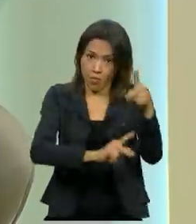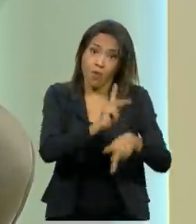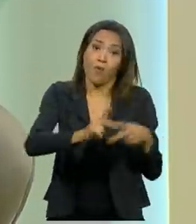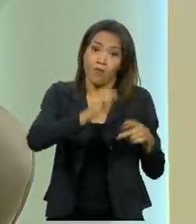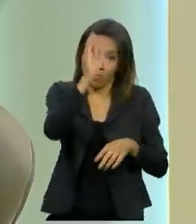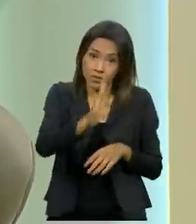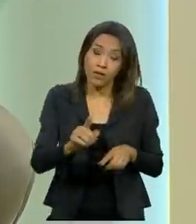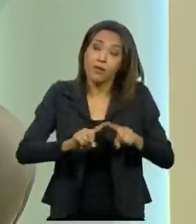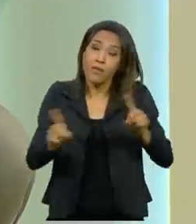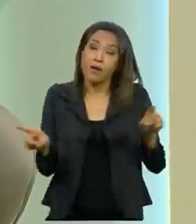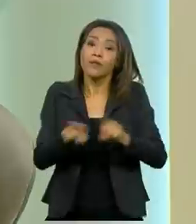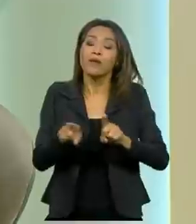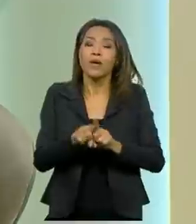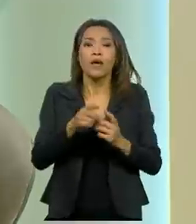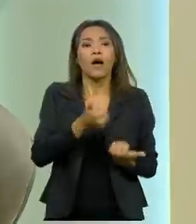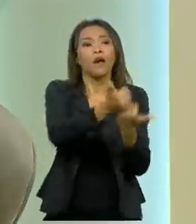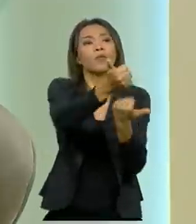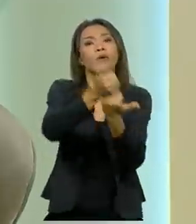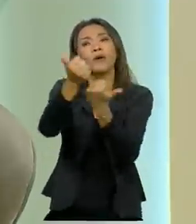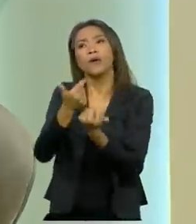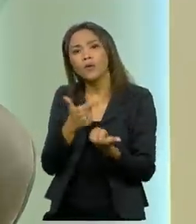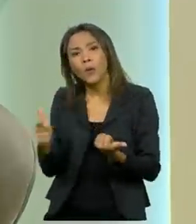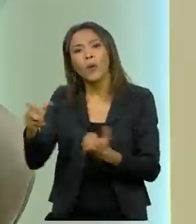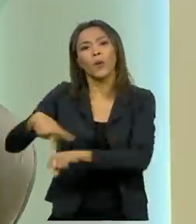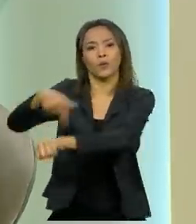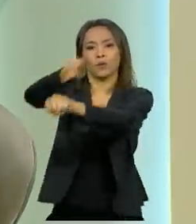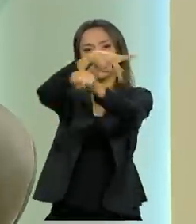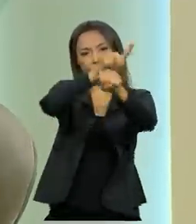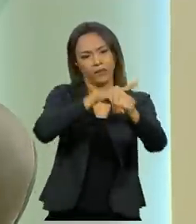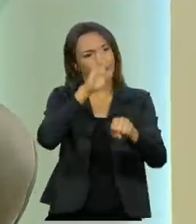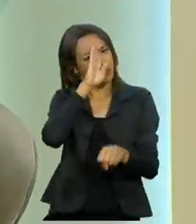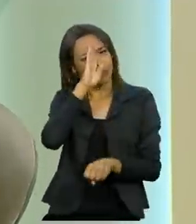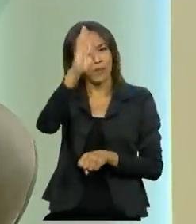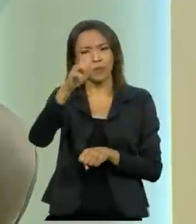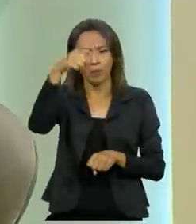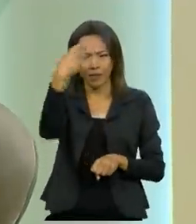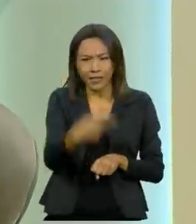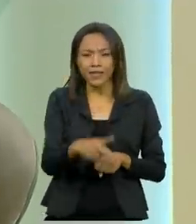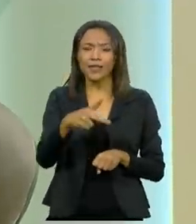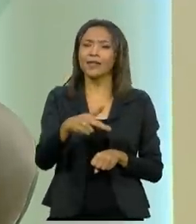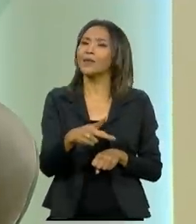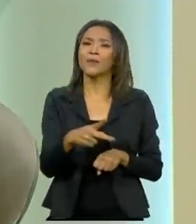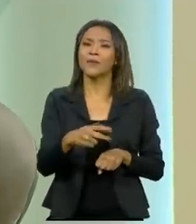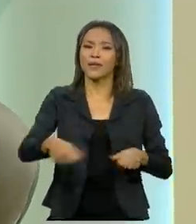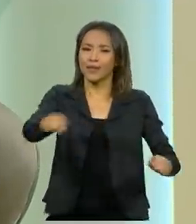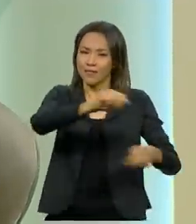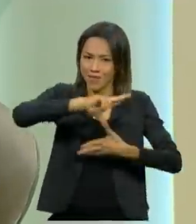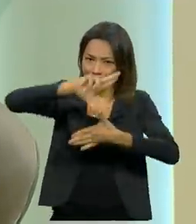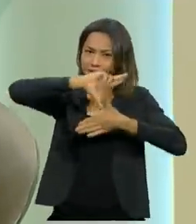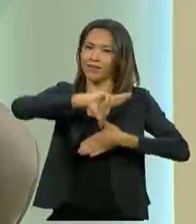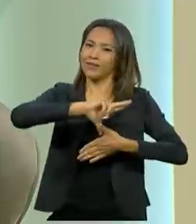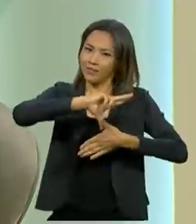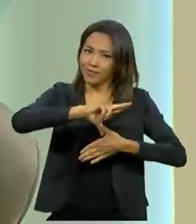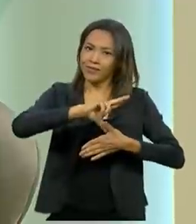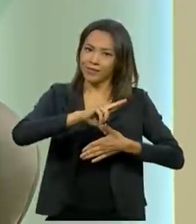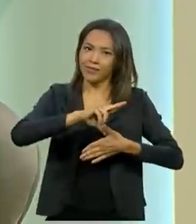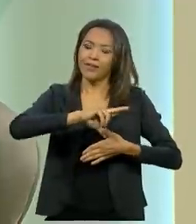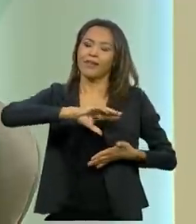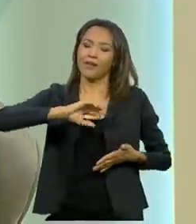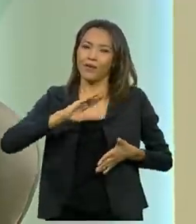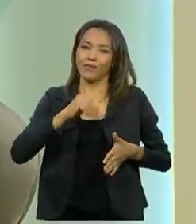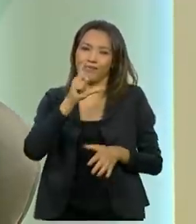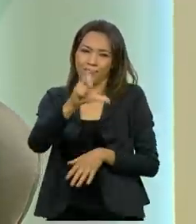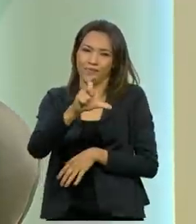mas também ajudando os outros países, sobretudo os países aqui da América Latina, com vacinas produzidas